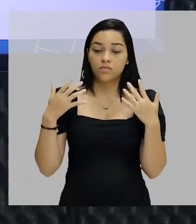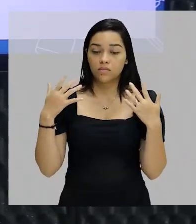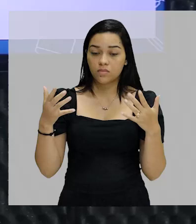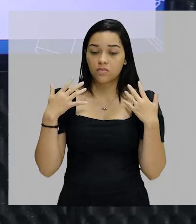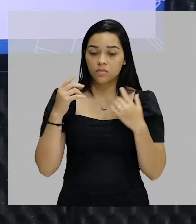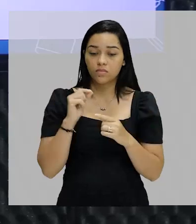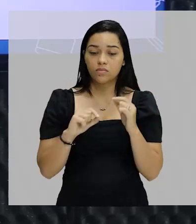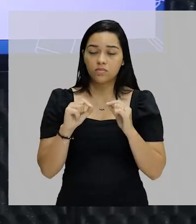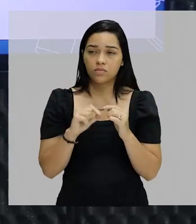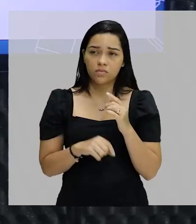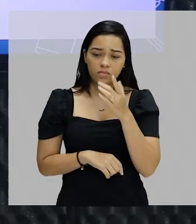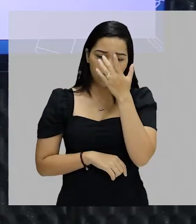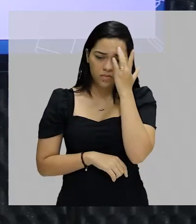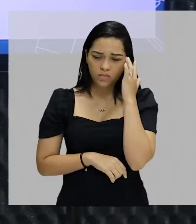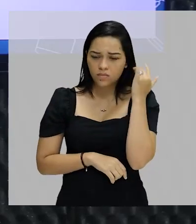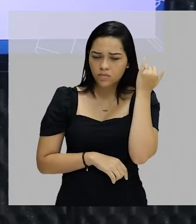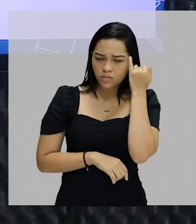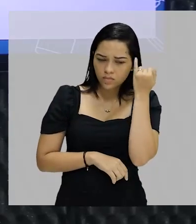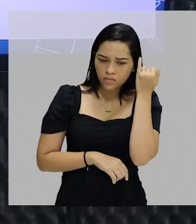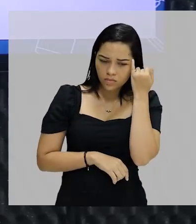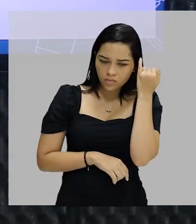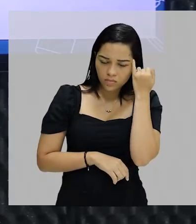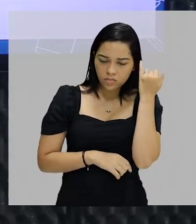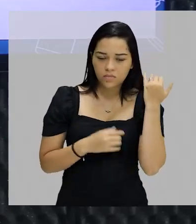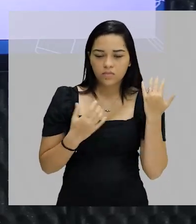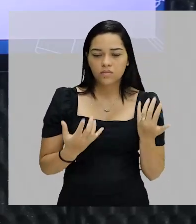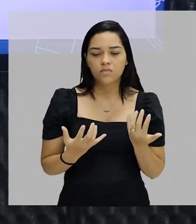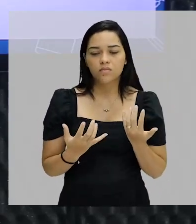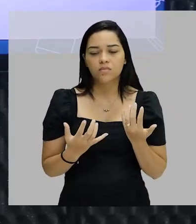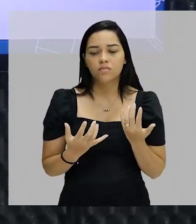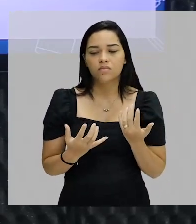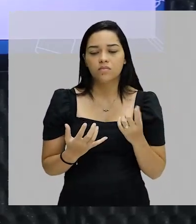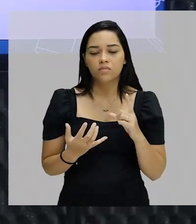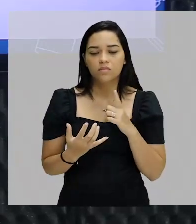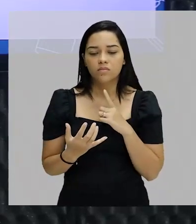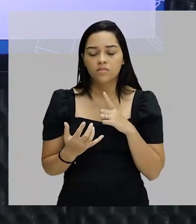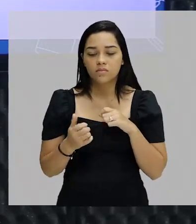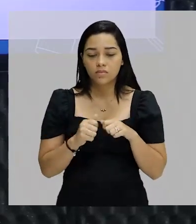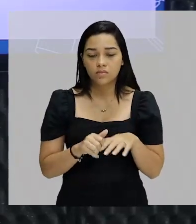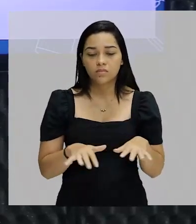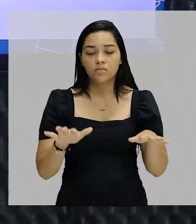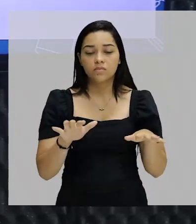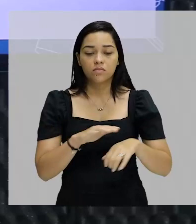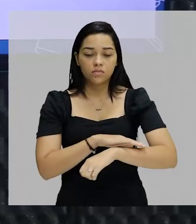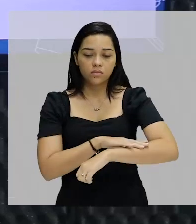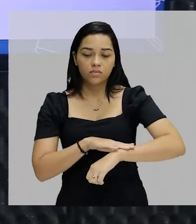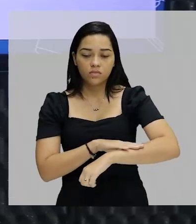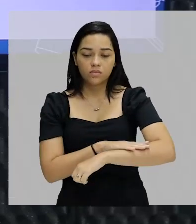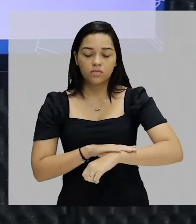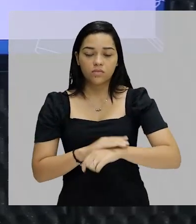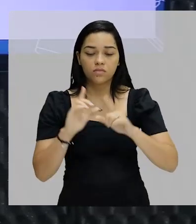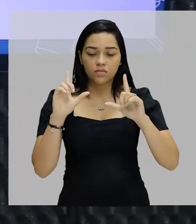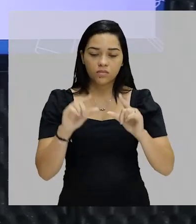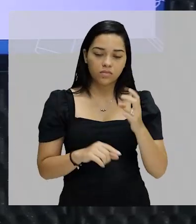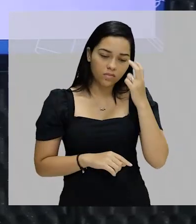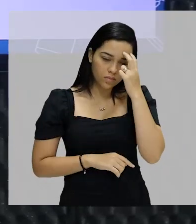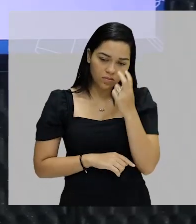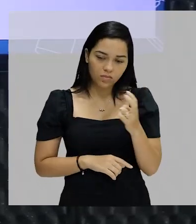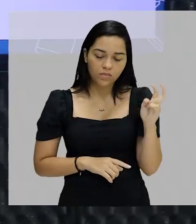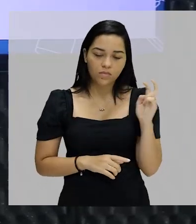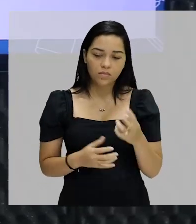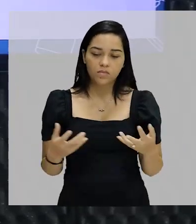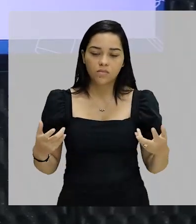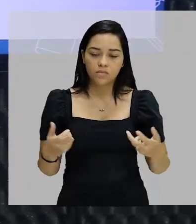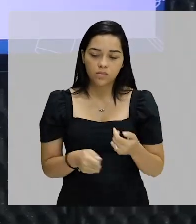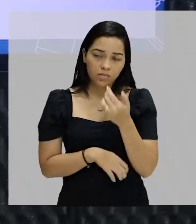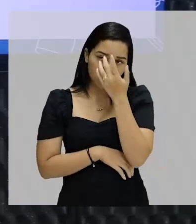deixaria as pessoas preguiçosas. Ou a miscigenação racial diminuiria a inteligência e a